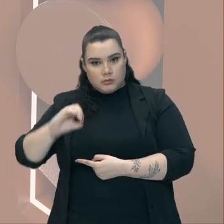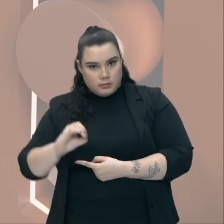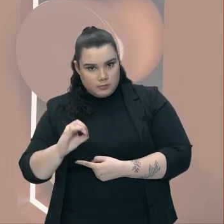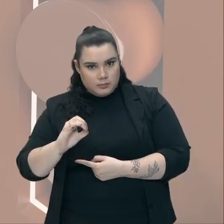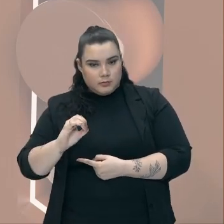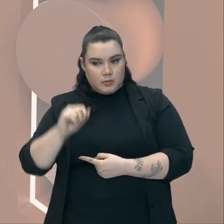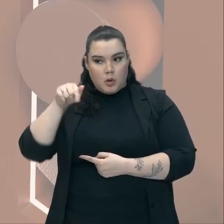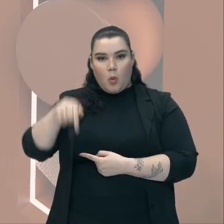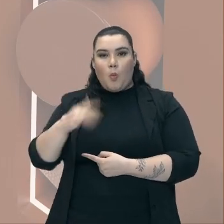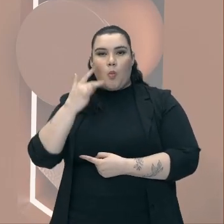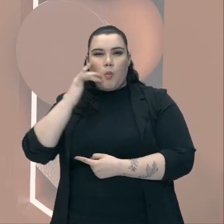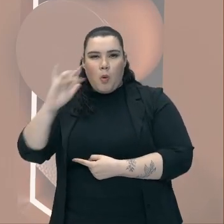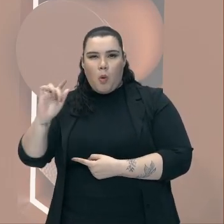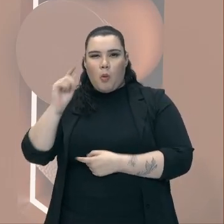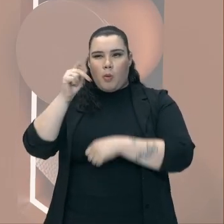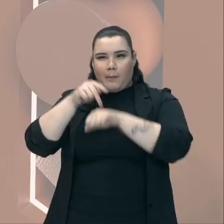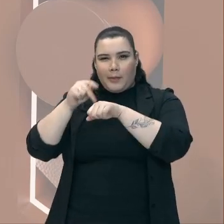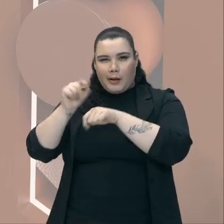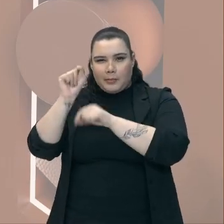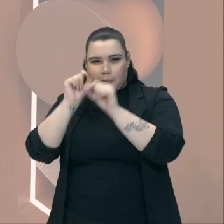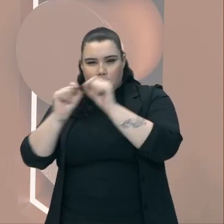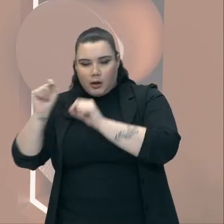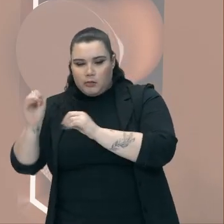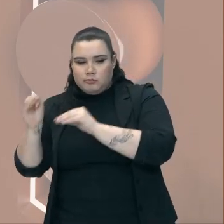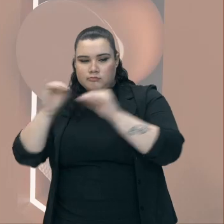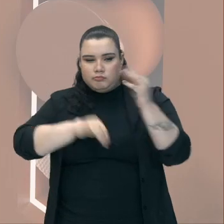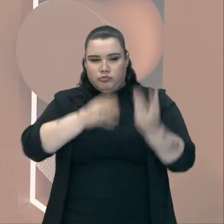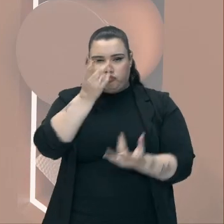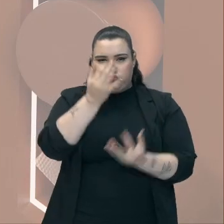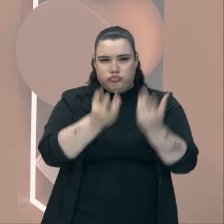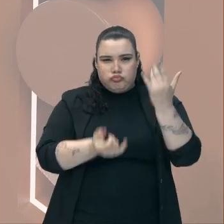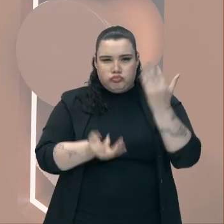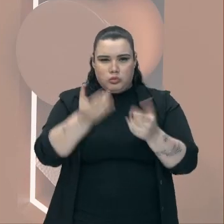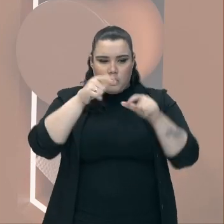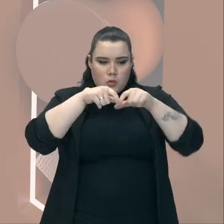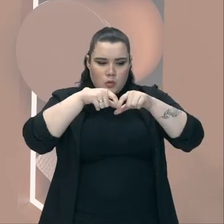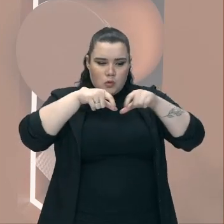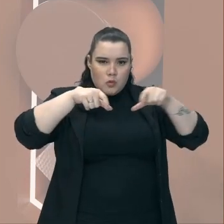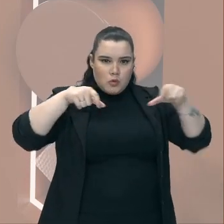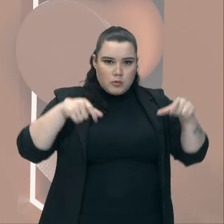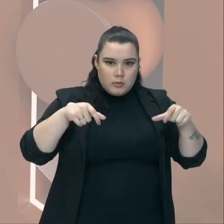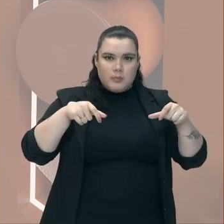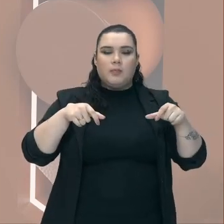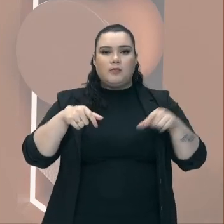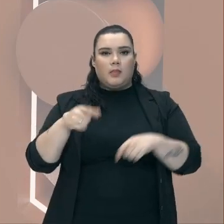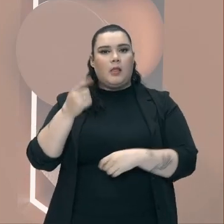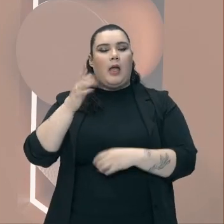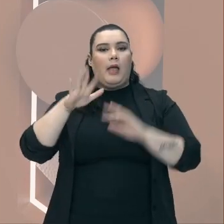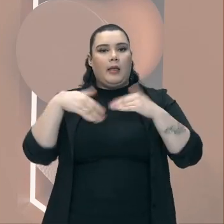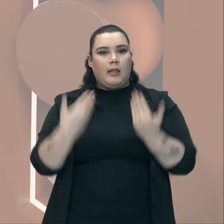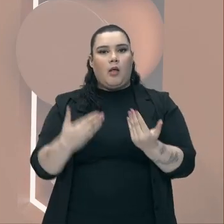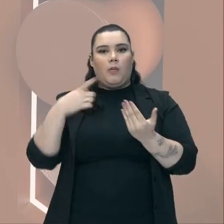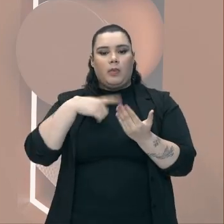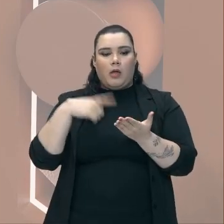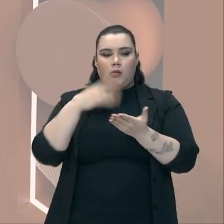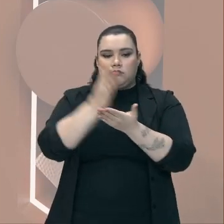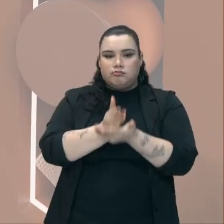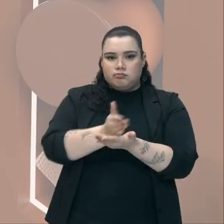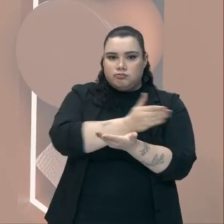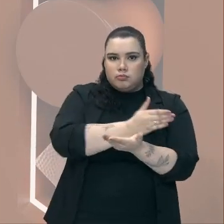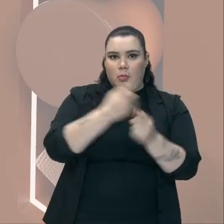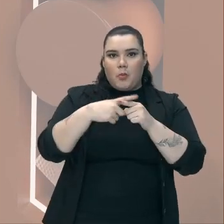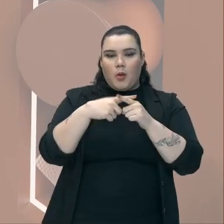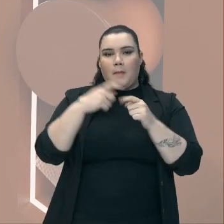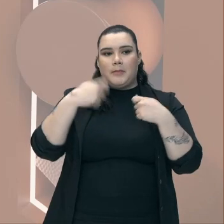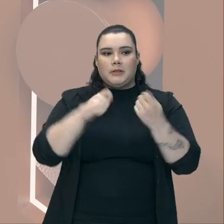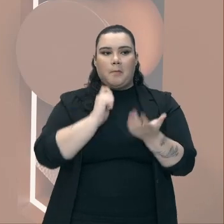barra E tirado O quinto Para o imposto Devido a coroa